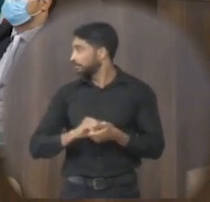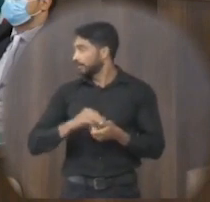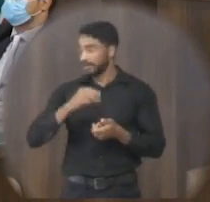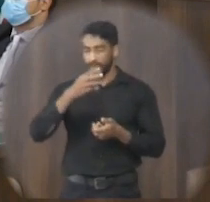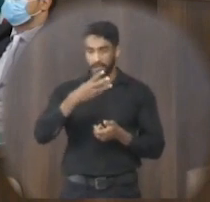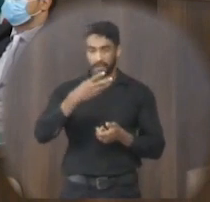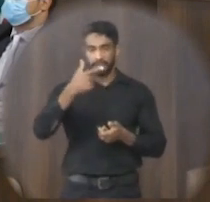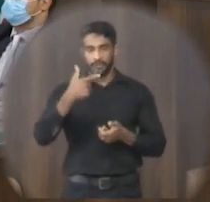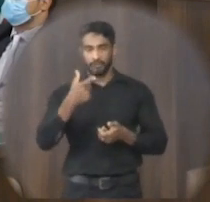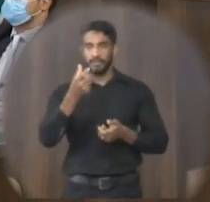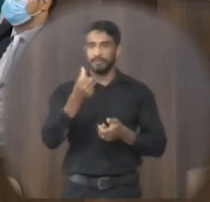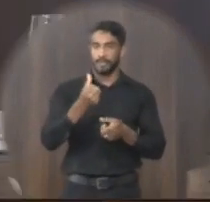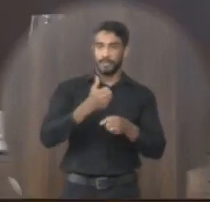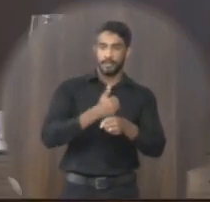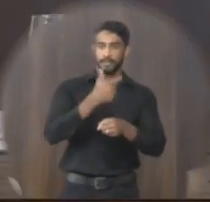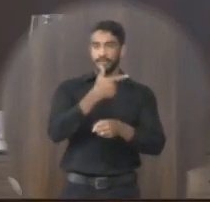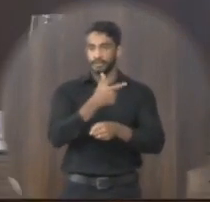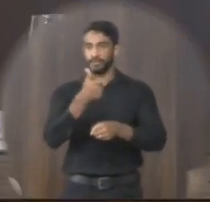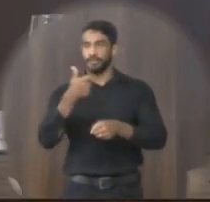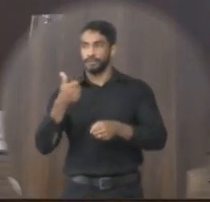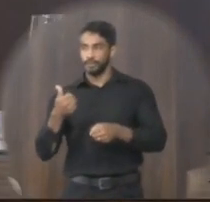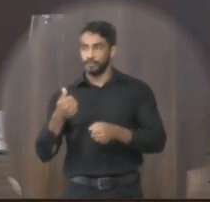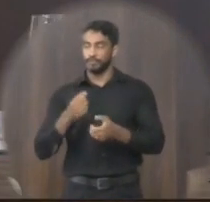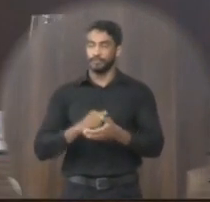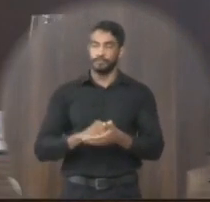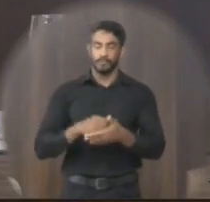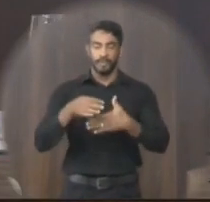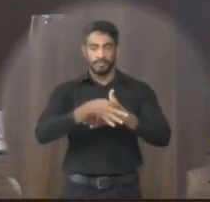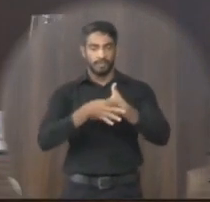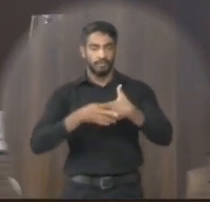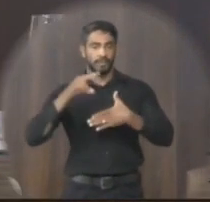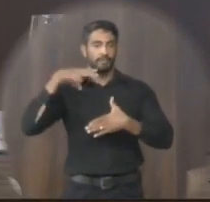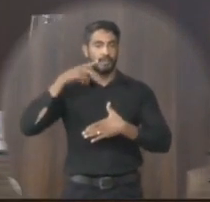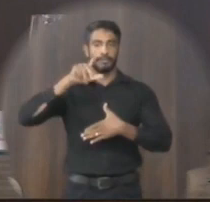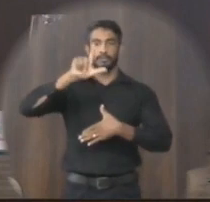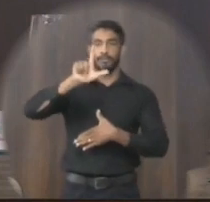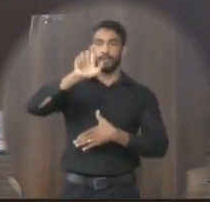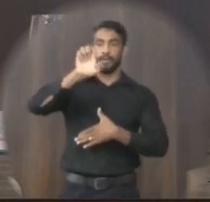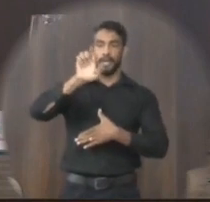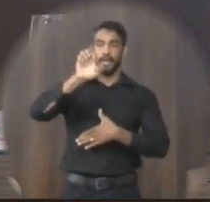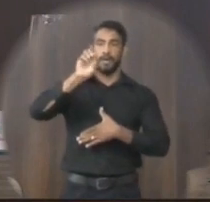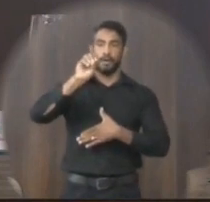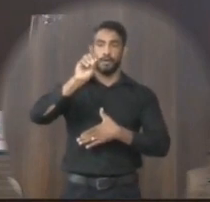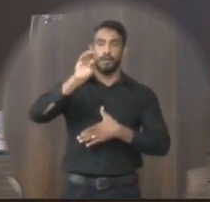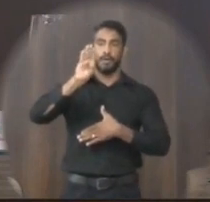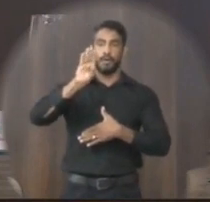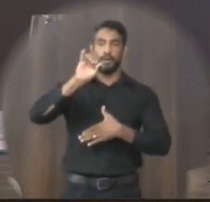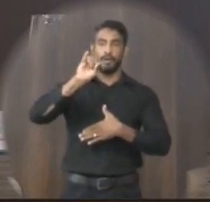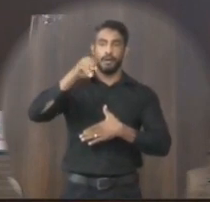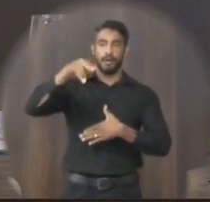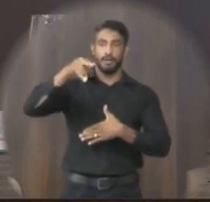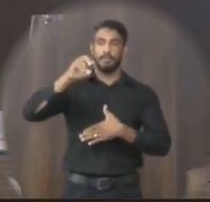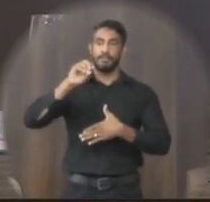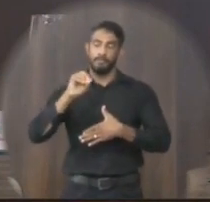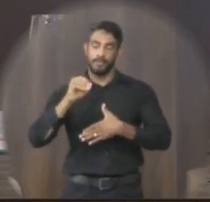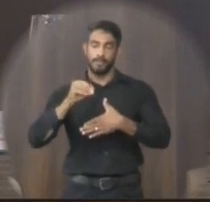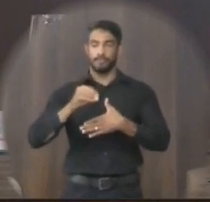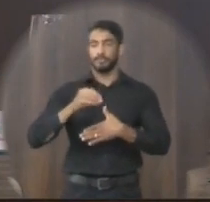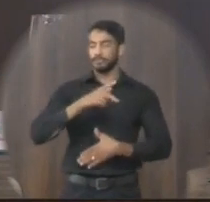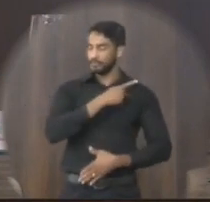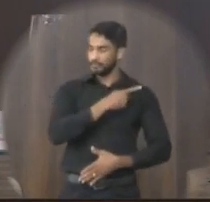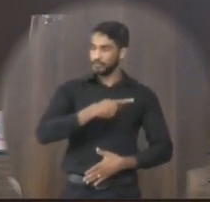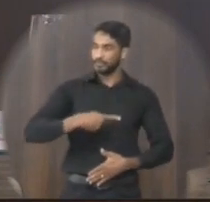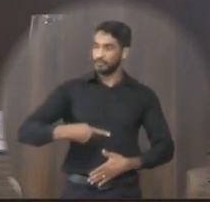326 2021 de autoria do vereador Leobino Antunes de Bem excelentíssimo senhor presidente